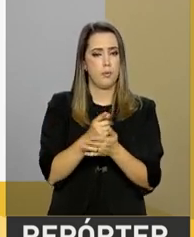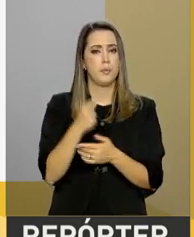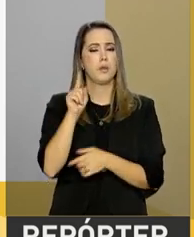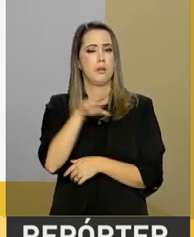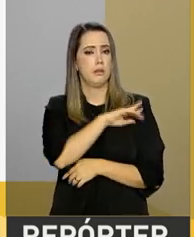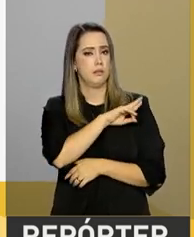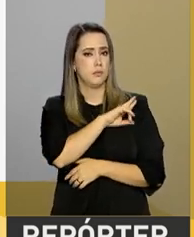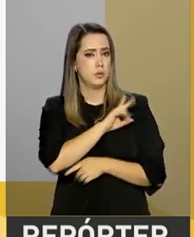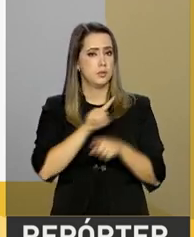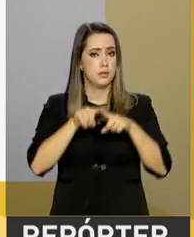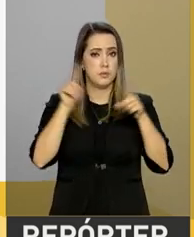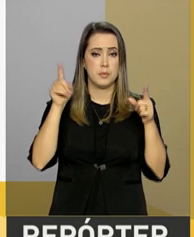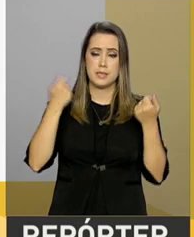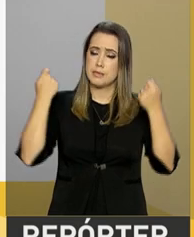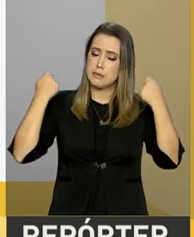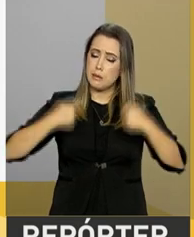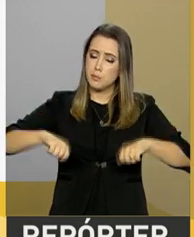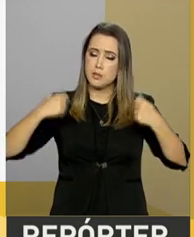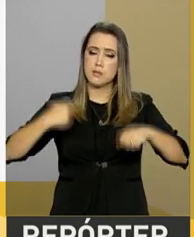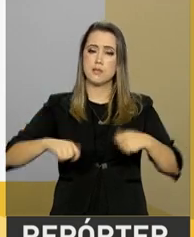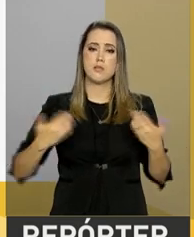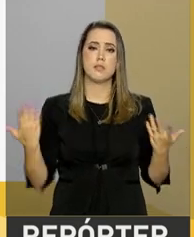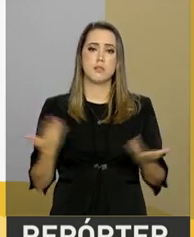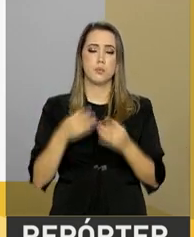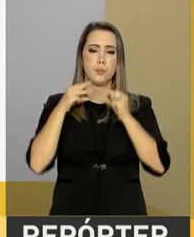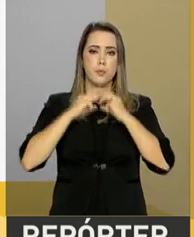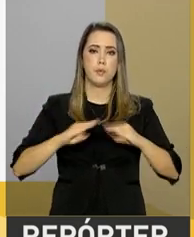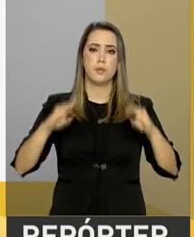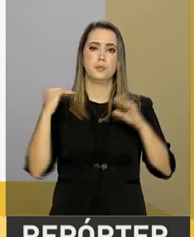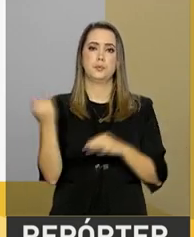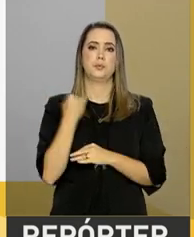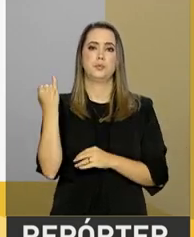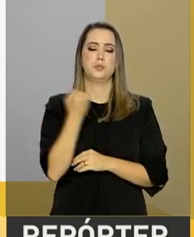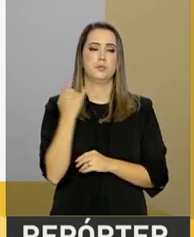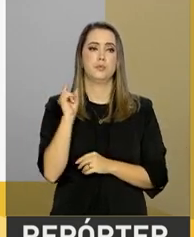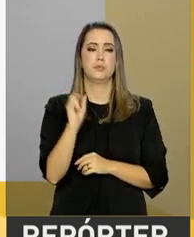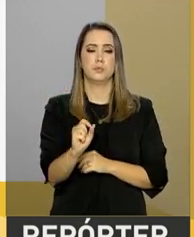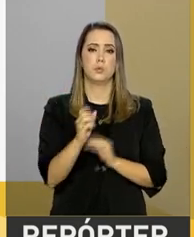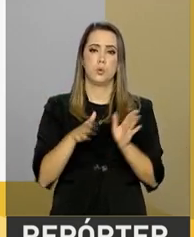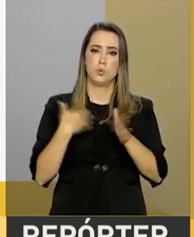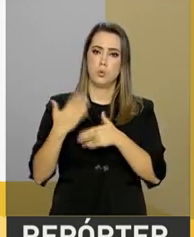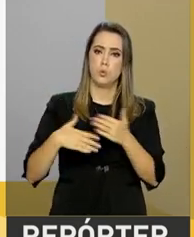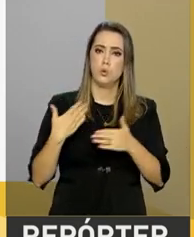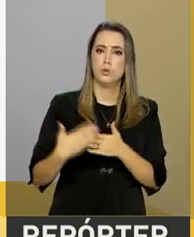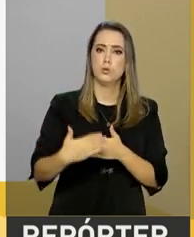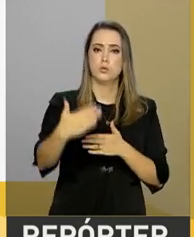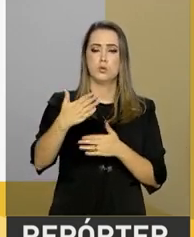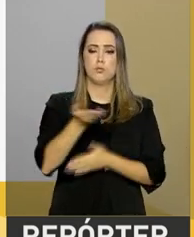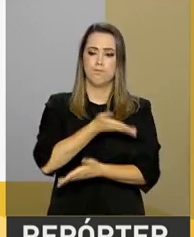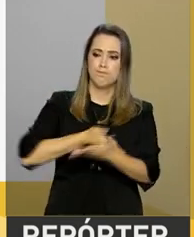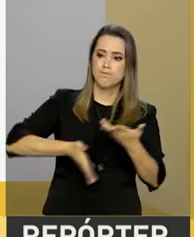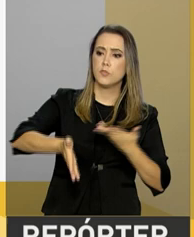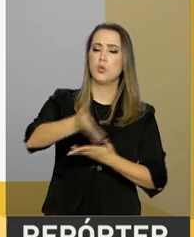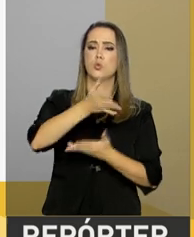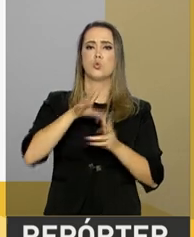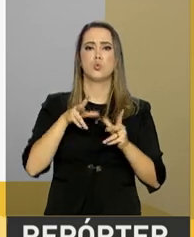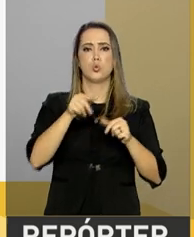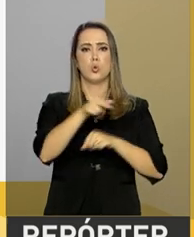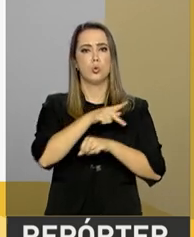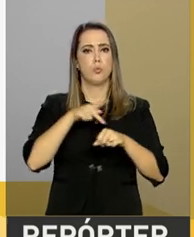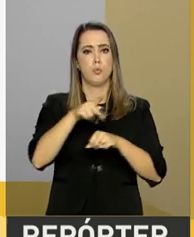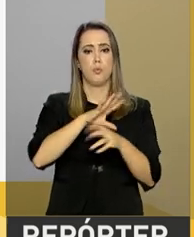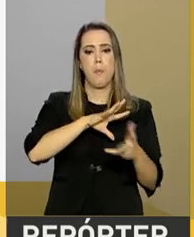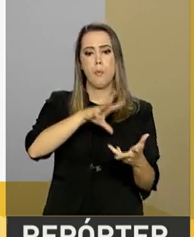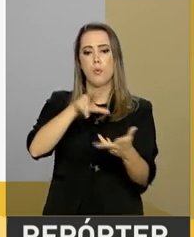responsável, mas uma abertura necessária. E uma mensagem importante de que o desenvolvimento mútuo dos povos do mundo